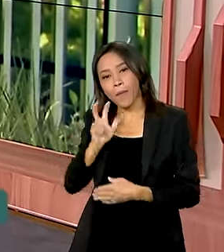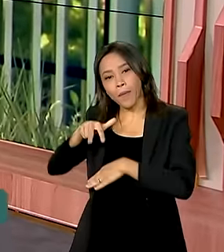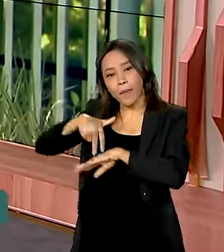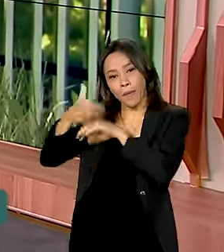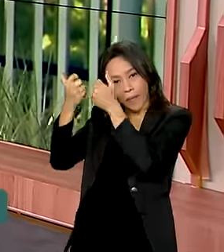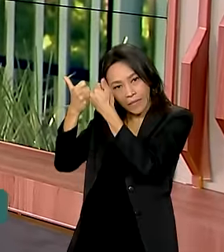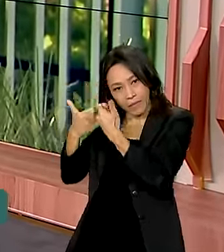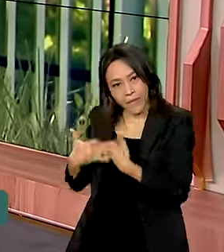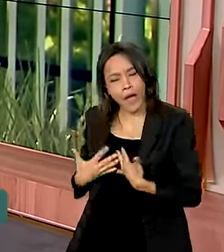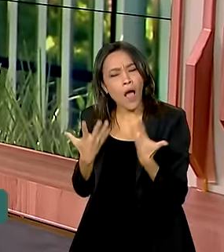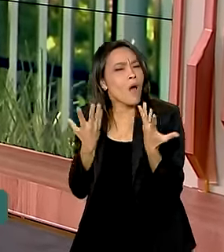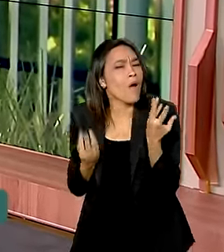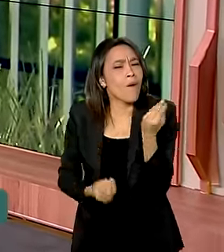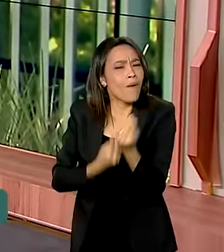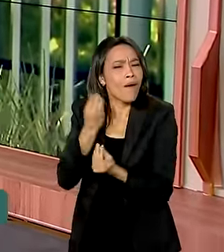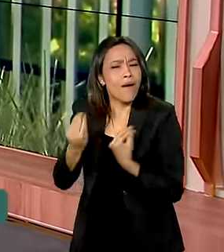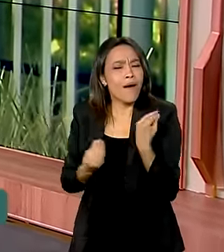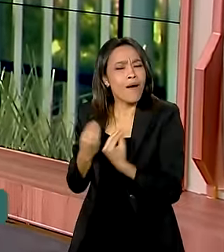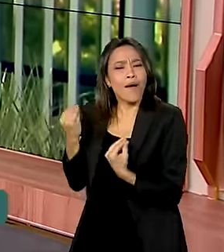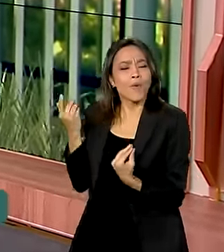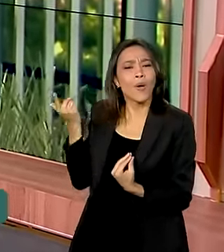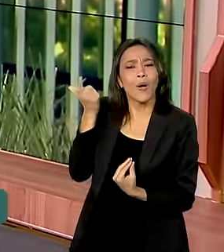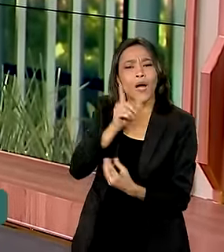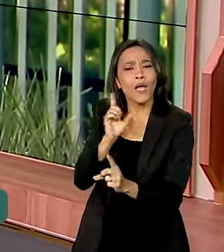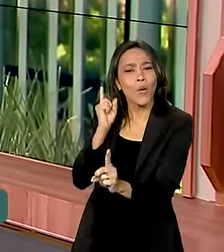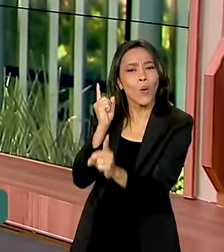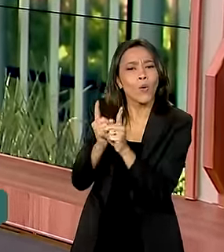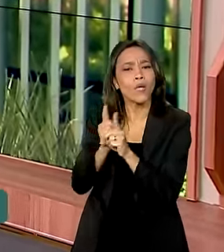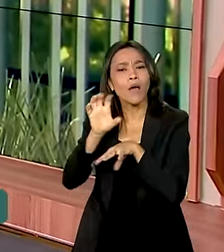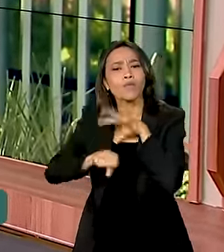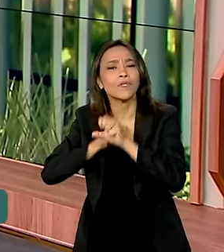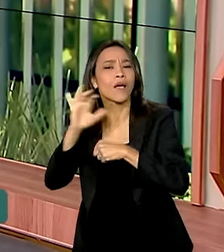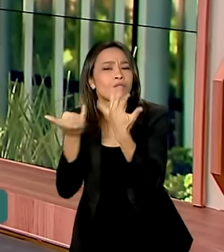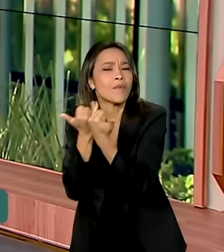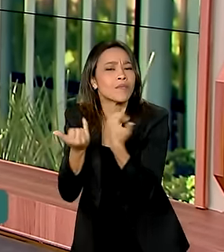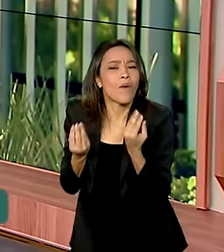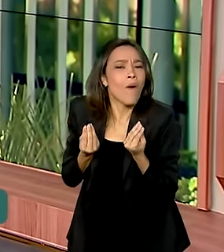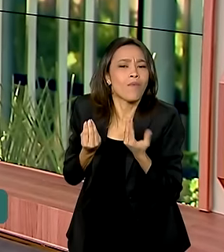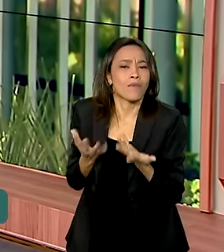como e onde esse serviço vai funcionar. É com você, Jéssica.